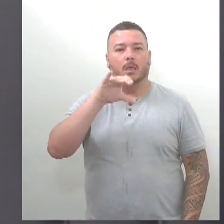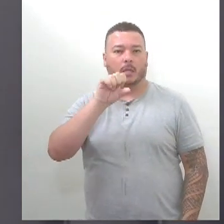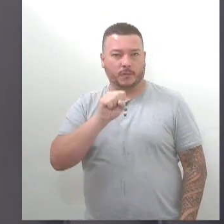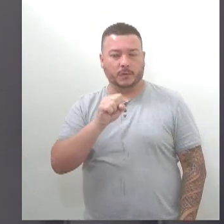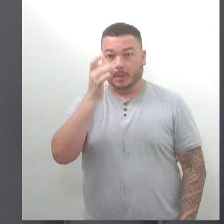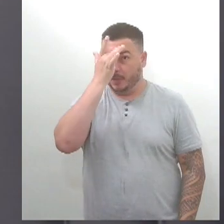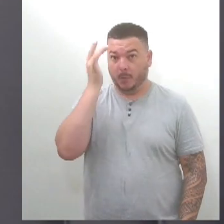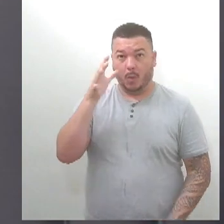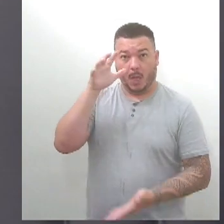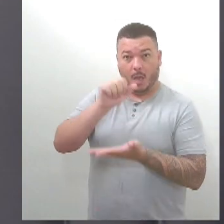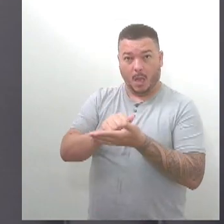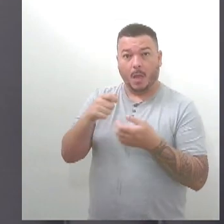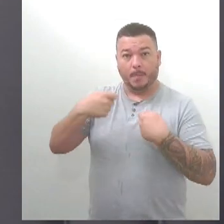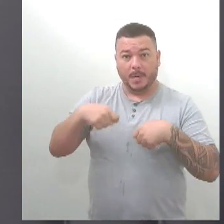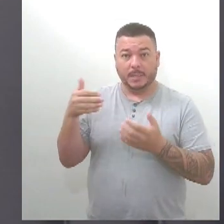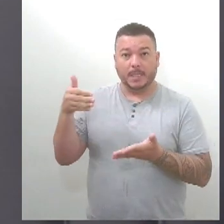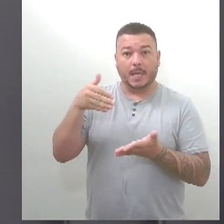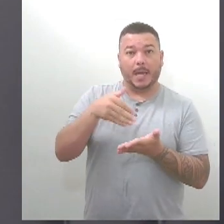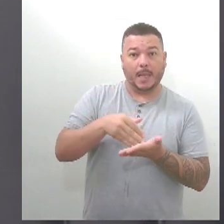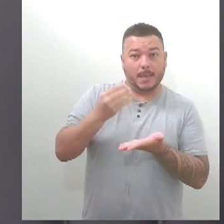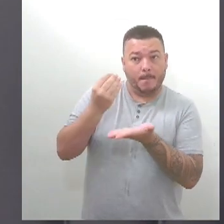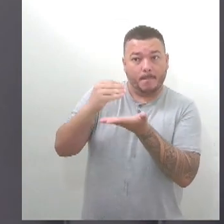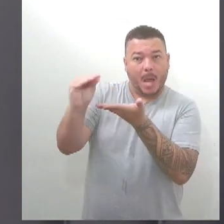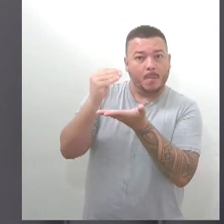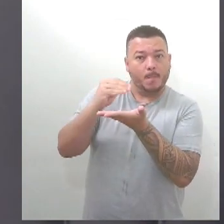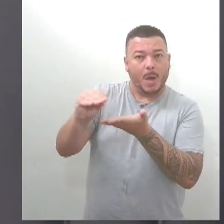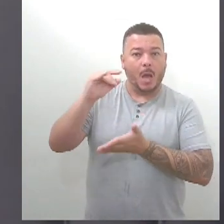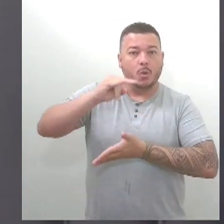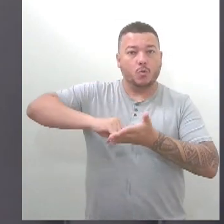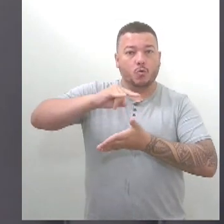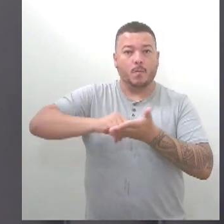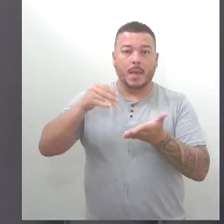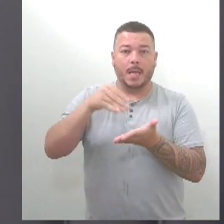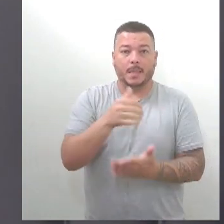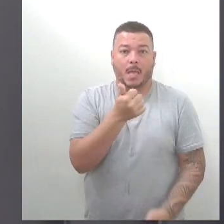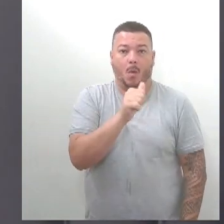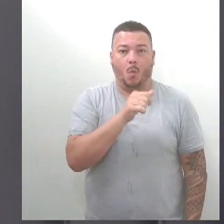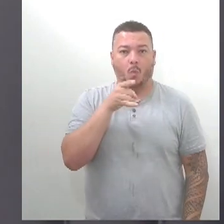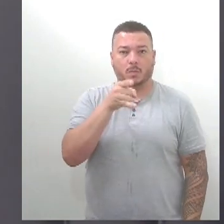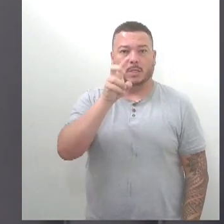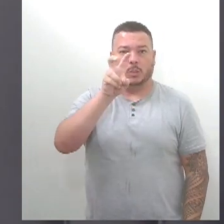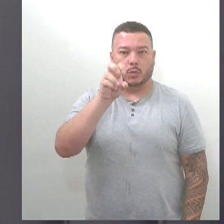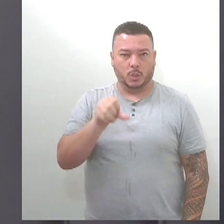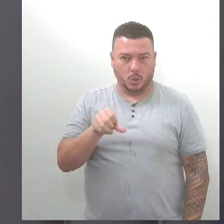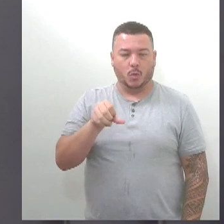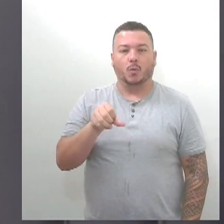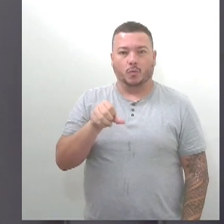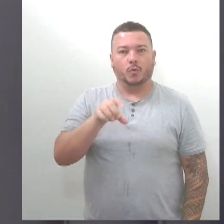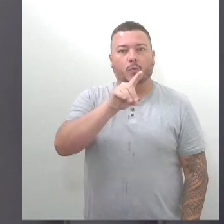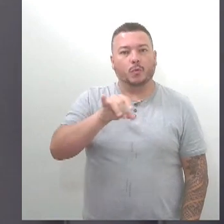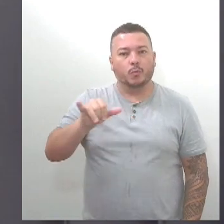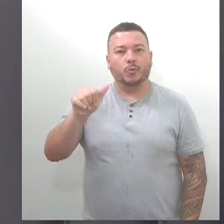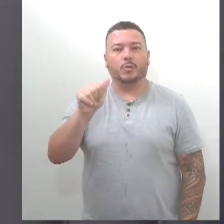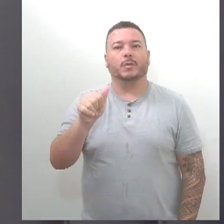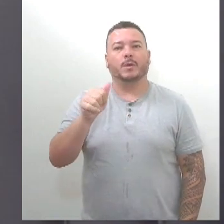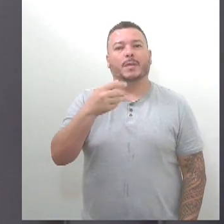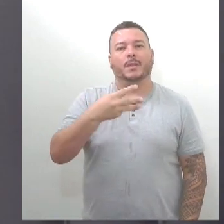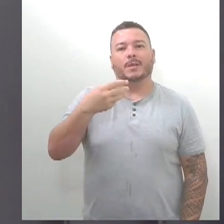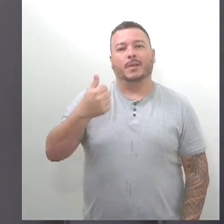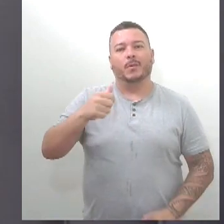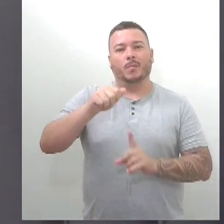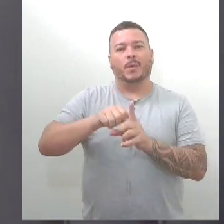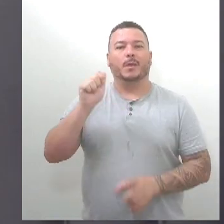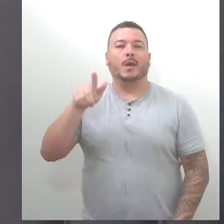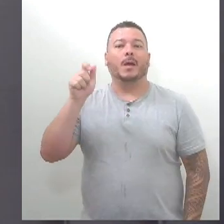o prazo para o envio dos documentos é até as 23 horas e 59 minutos no dia 31 de agosto por meio do e